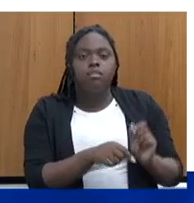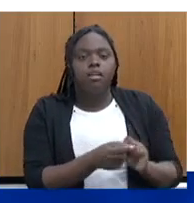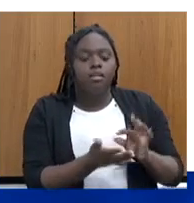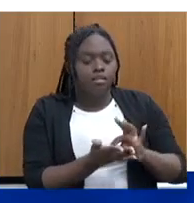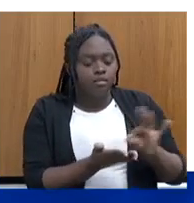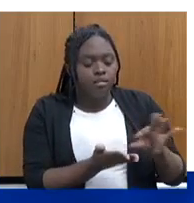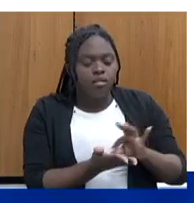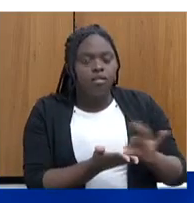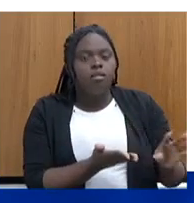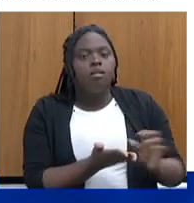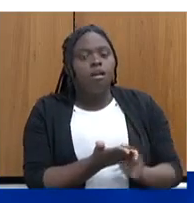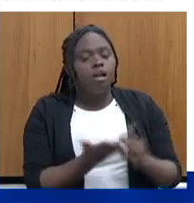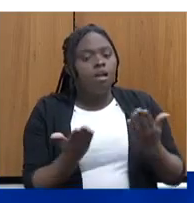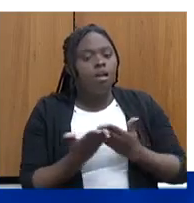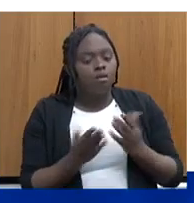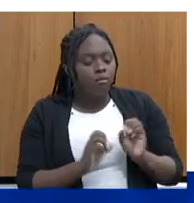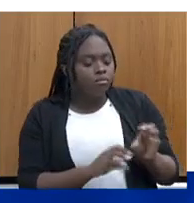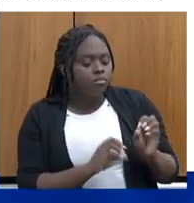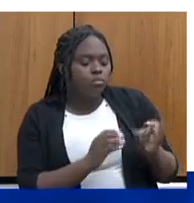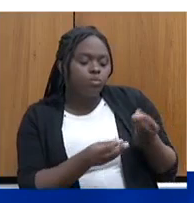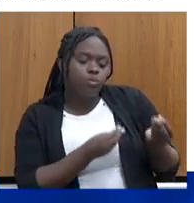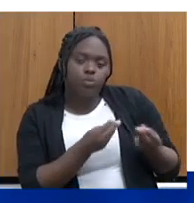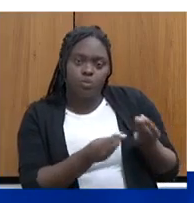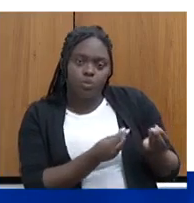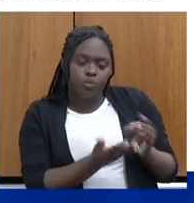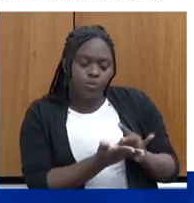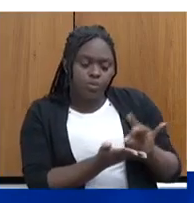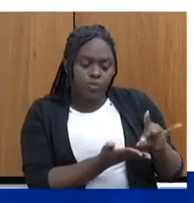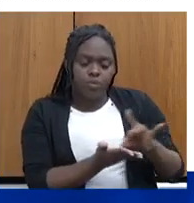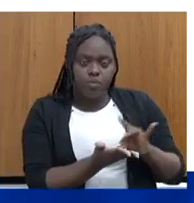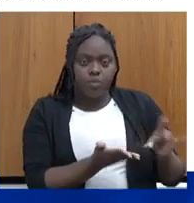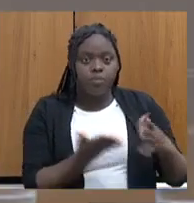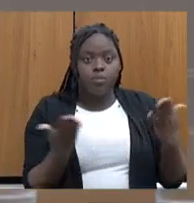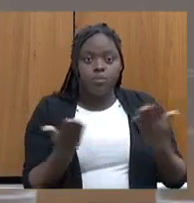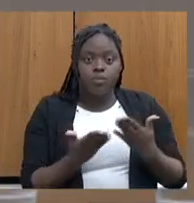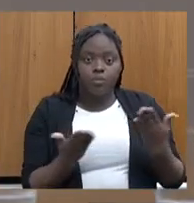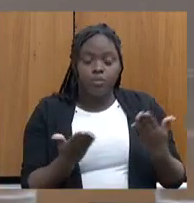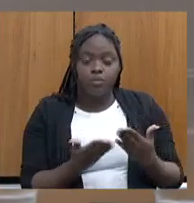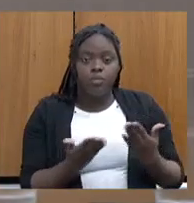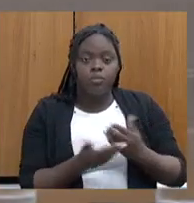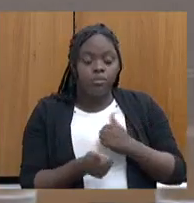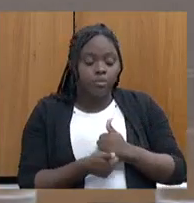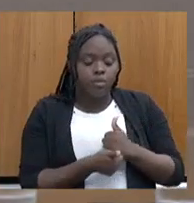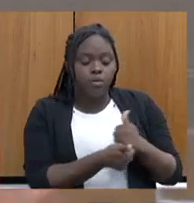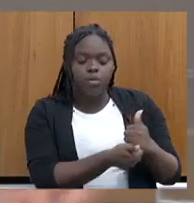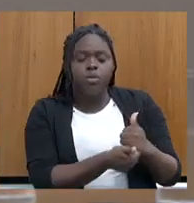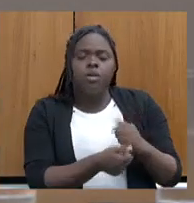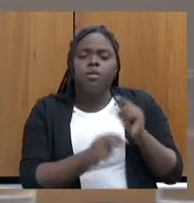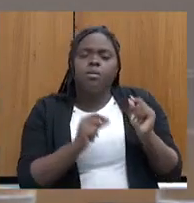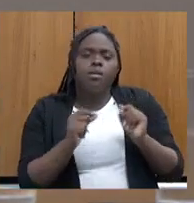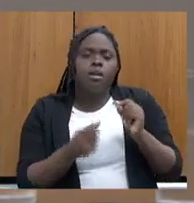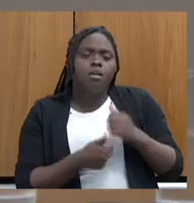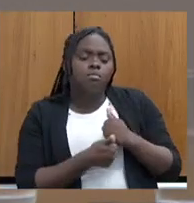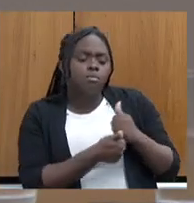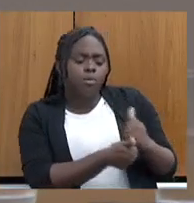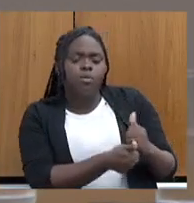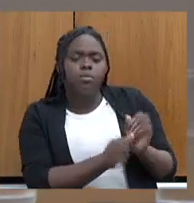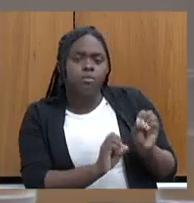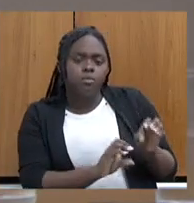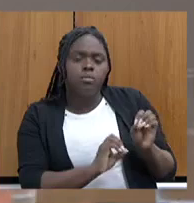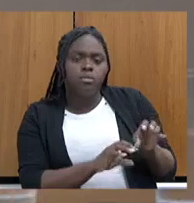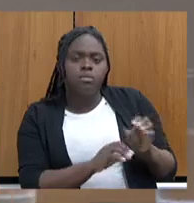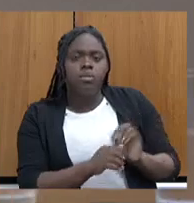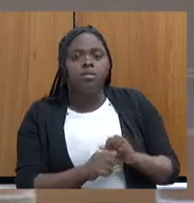ensinando a melhor forma de plantar. E a gente entra com uma qualificação e assessoramento. O que é essa qualificação e assessoramento?